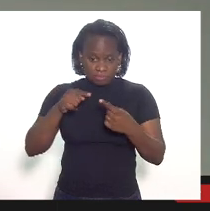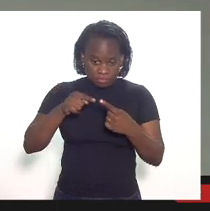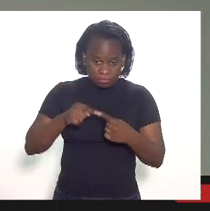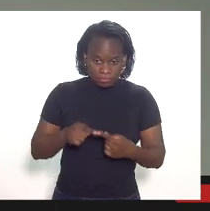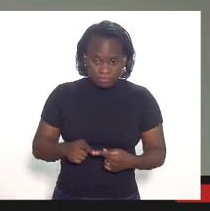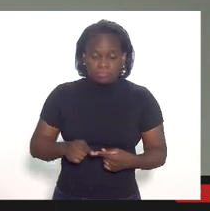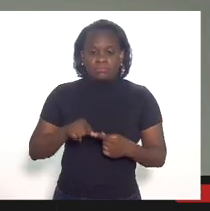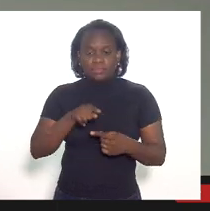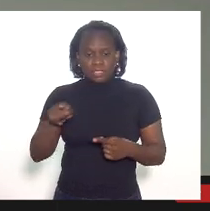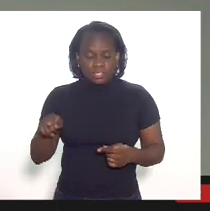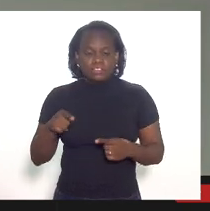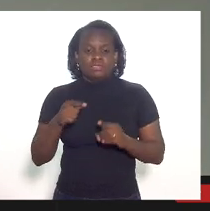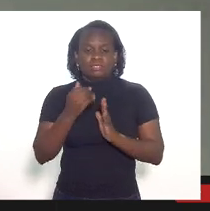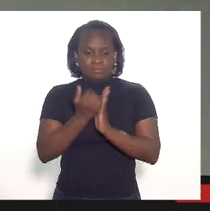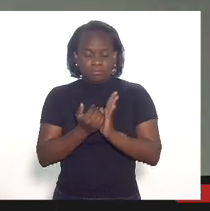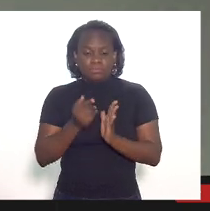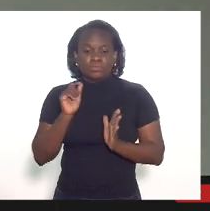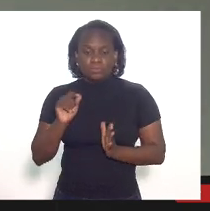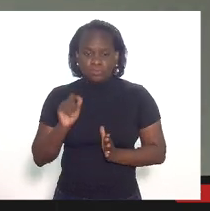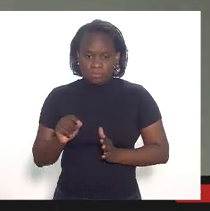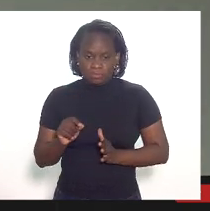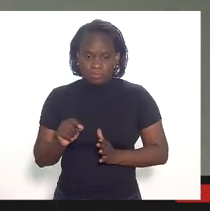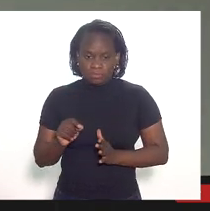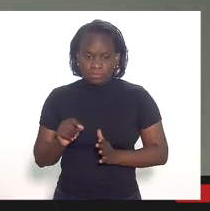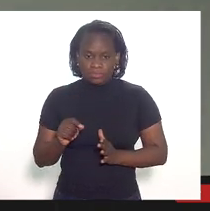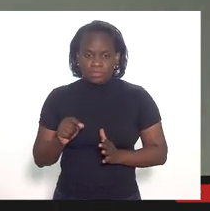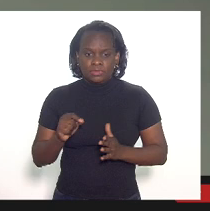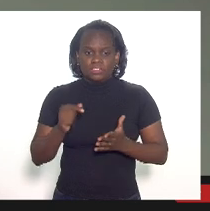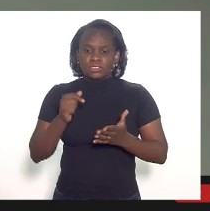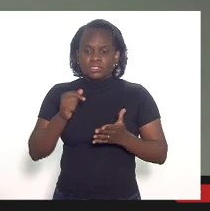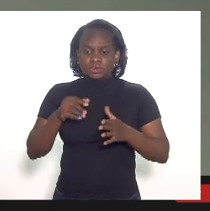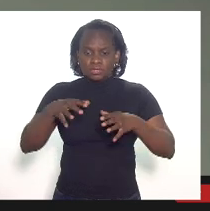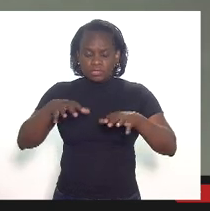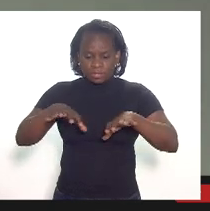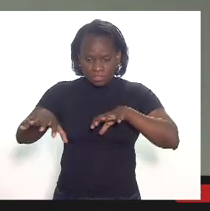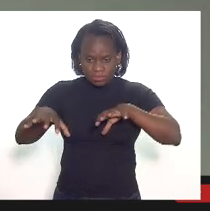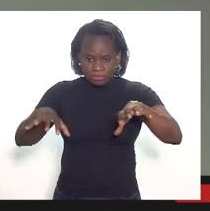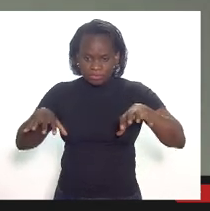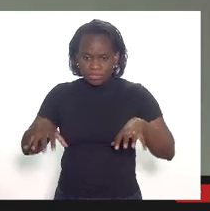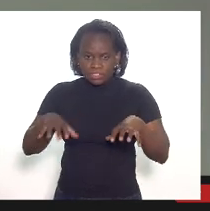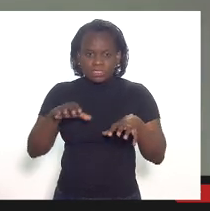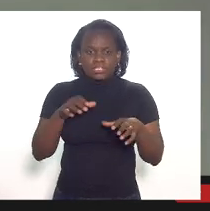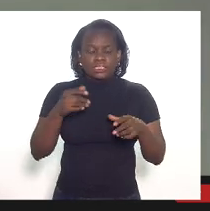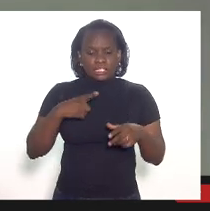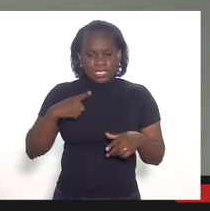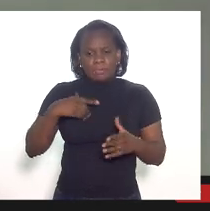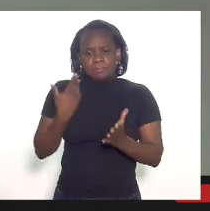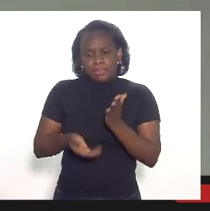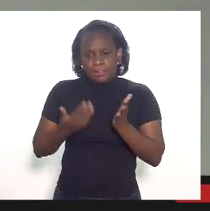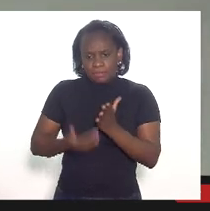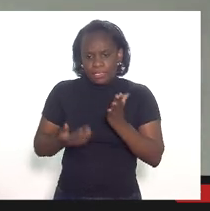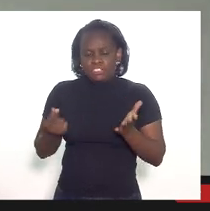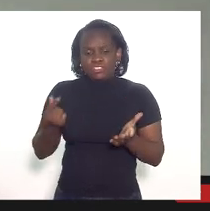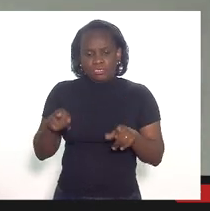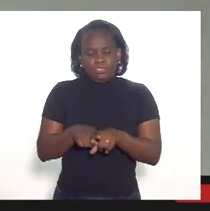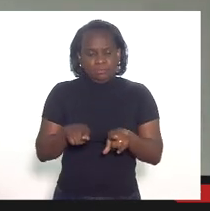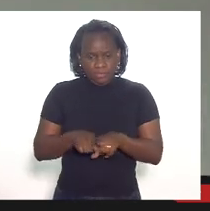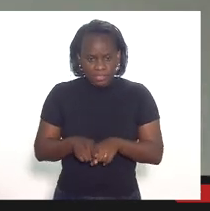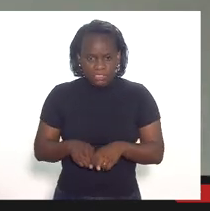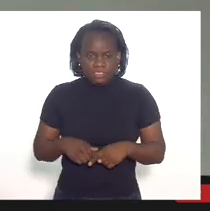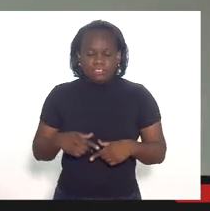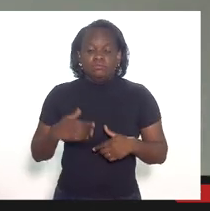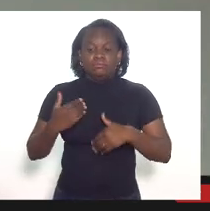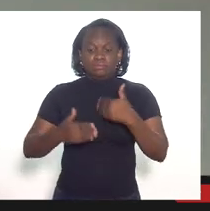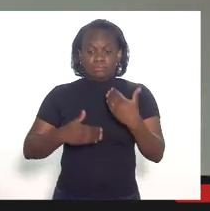questão das deduções, é que a divisão de campos gera perdas significativas de receita também, na